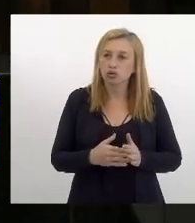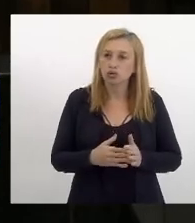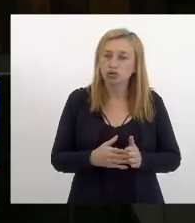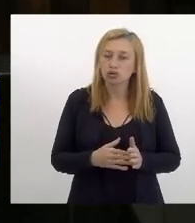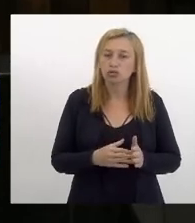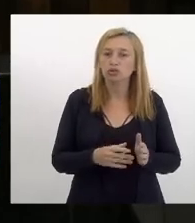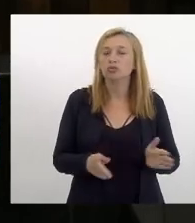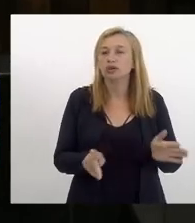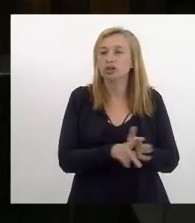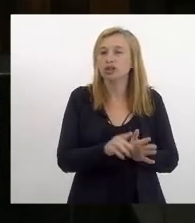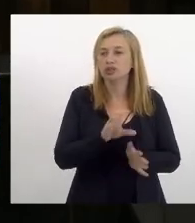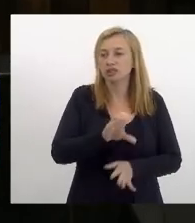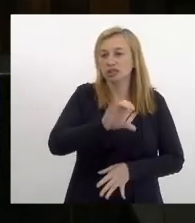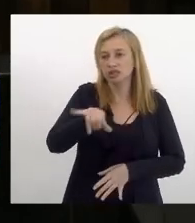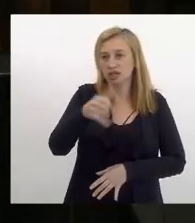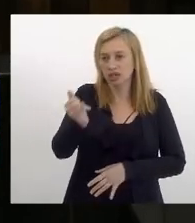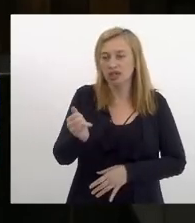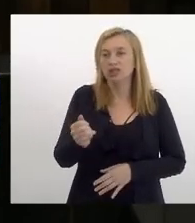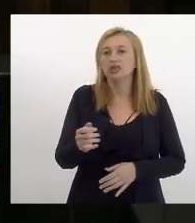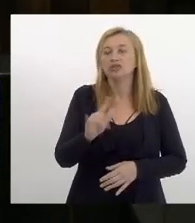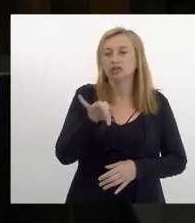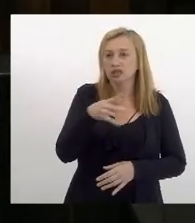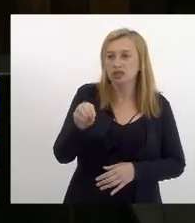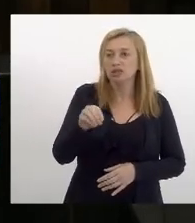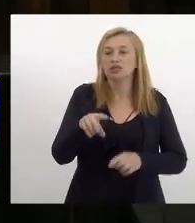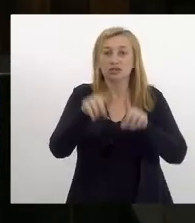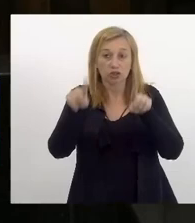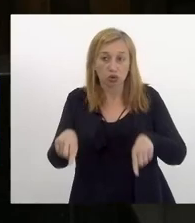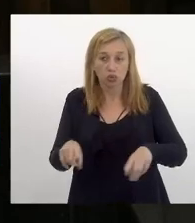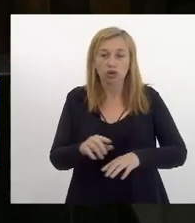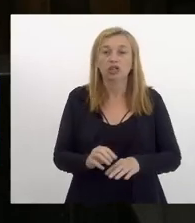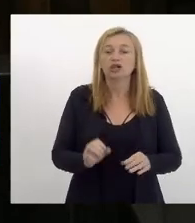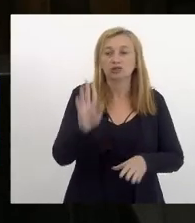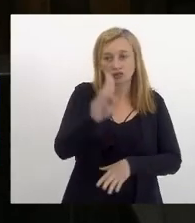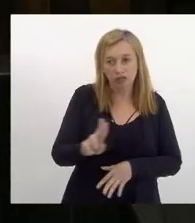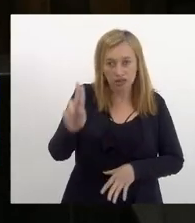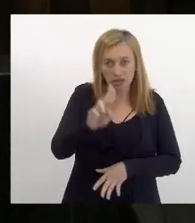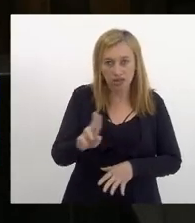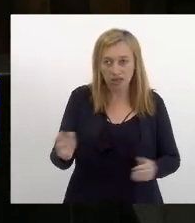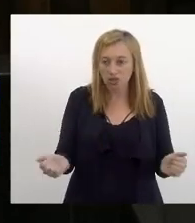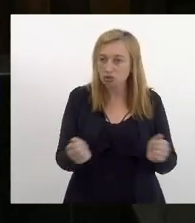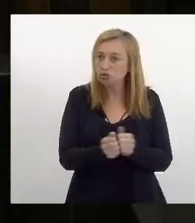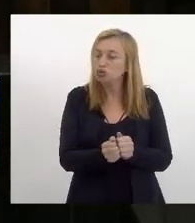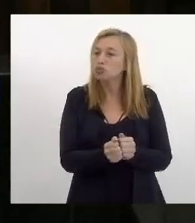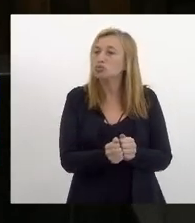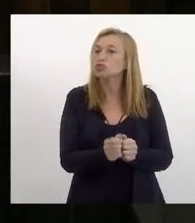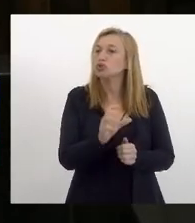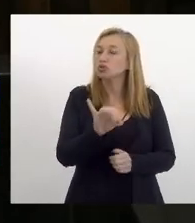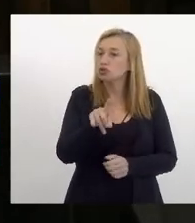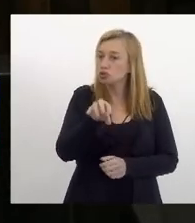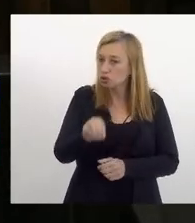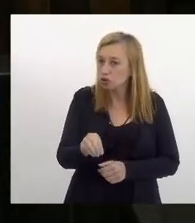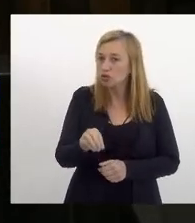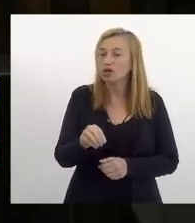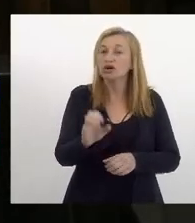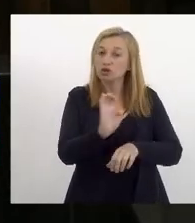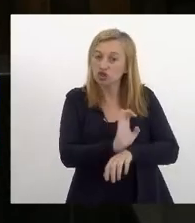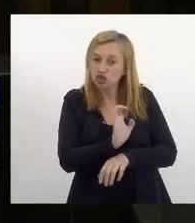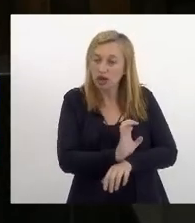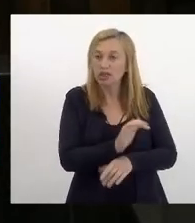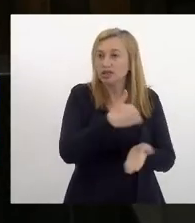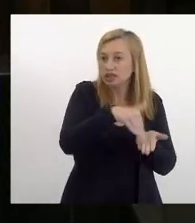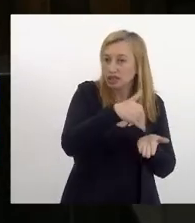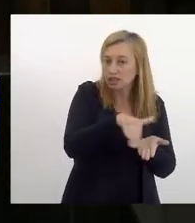fundação CCRJ com os servidores com as universidades que compõem o consórcio CDRJ com o estado com a